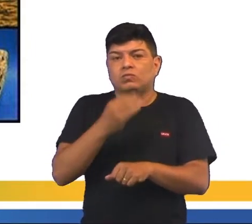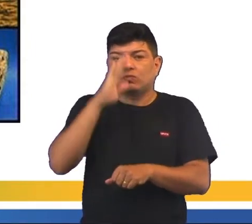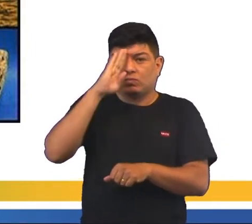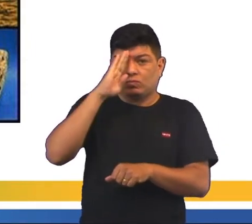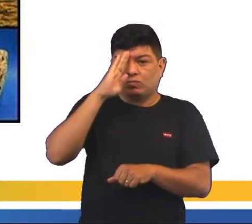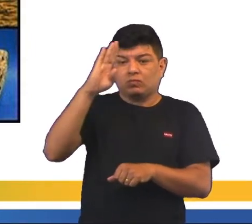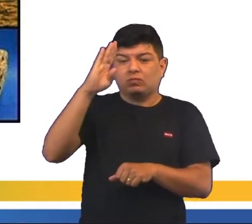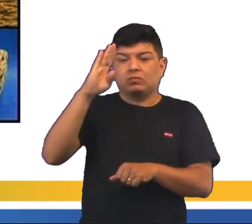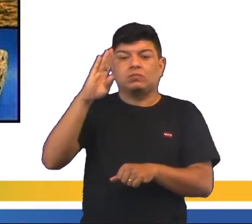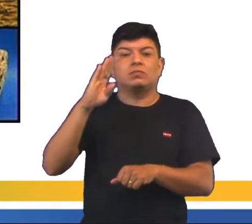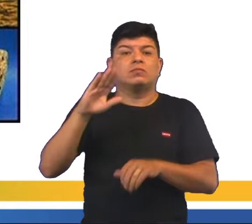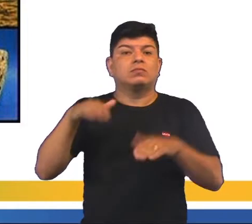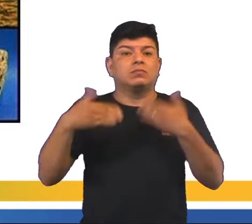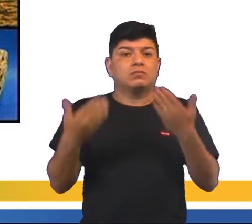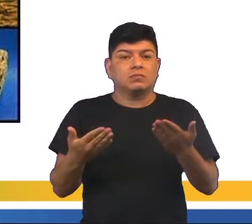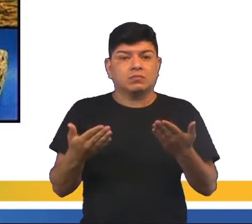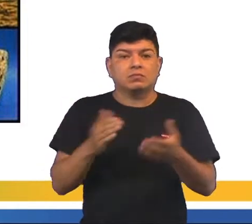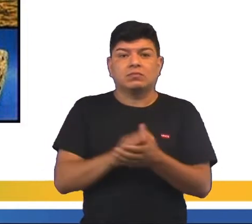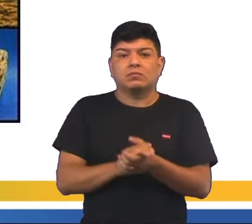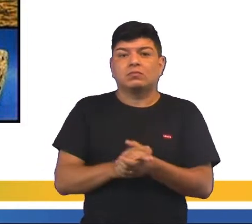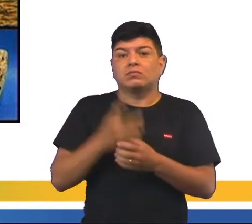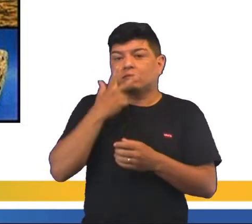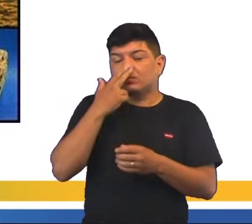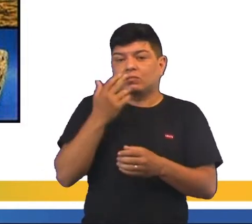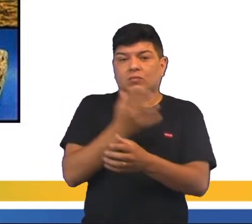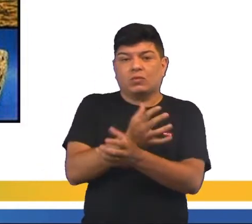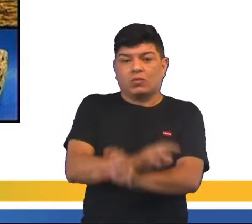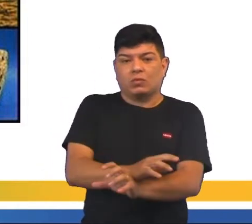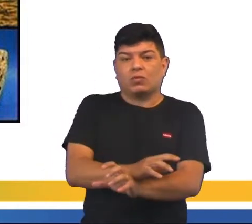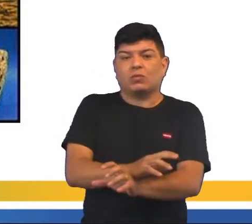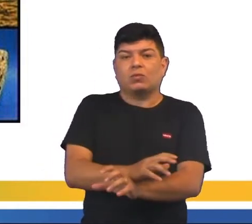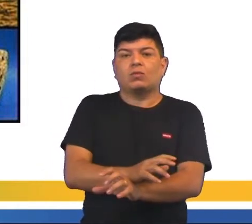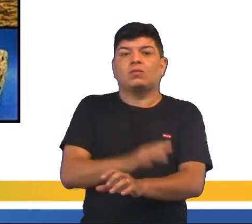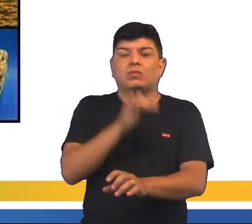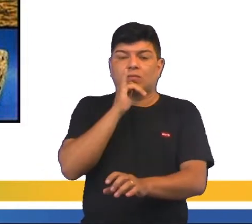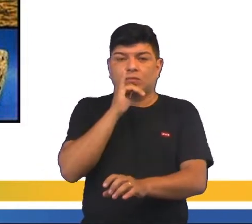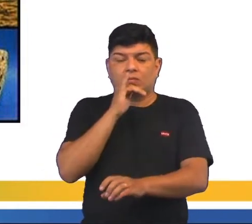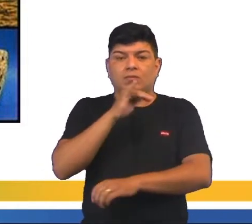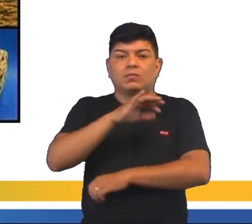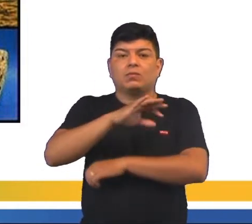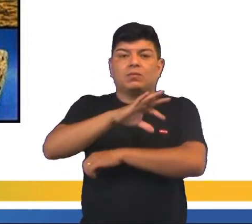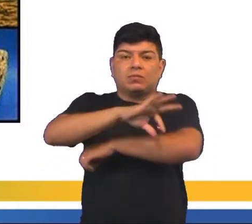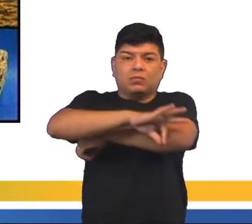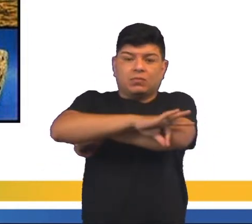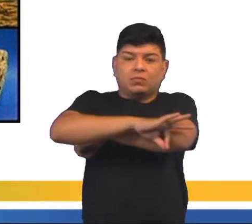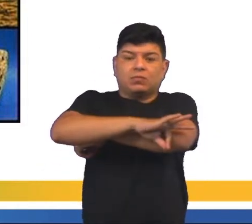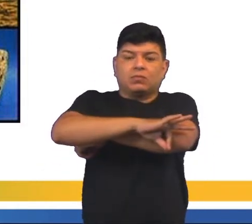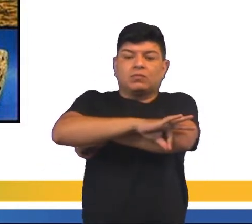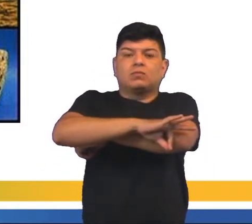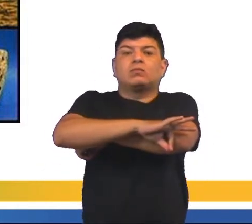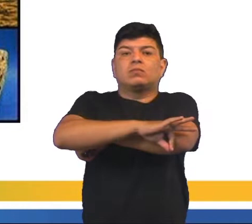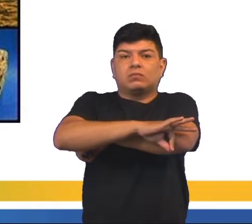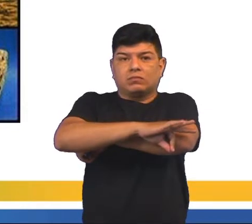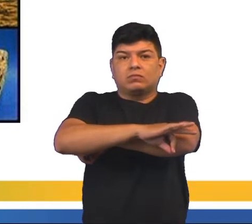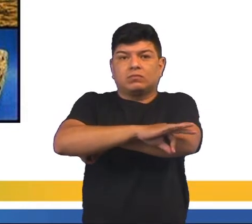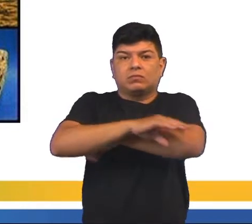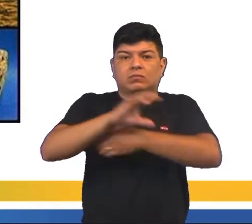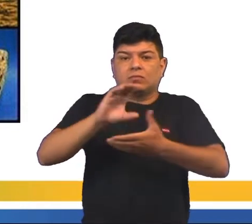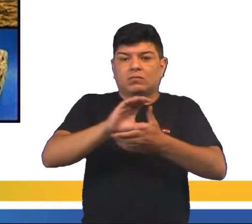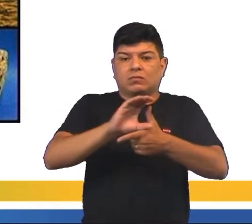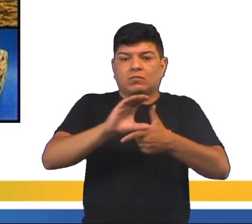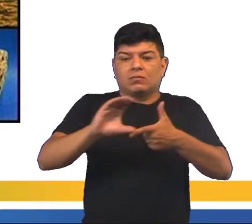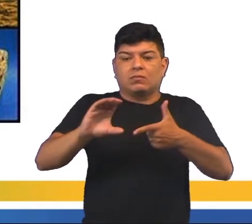principais são os chamados combustíveis fósseis. Exemplo deles, o petróleo, carvão mineral,